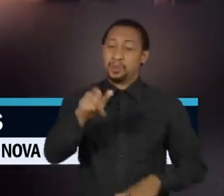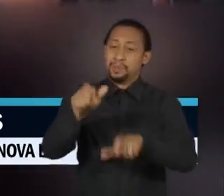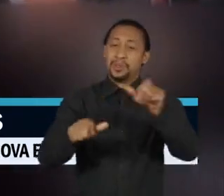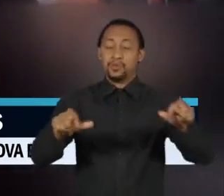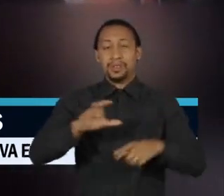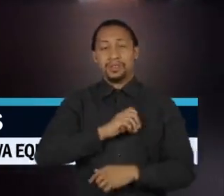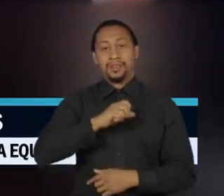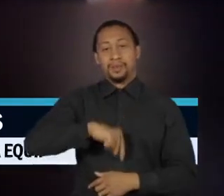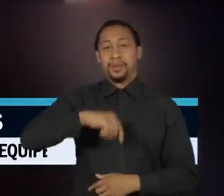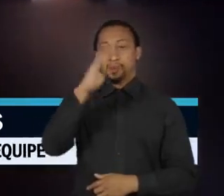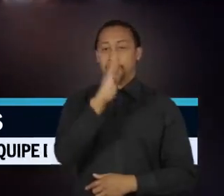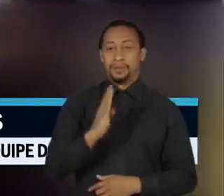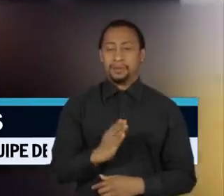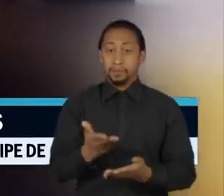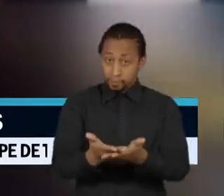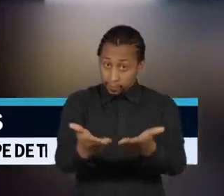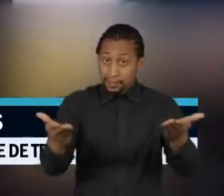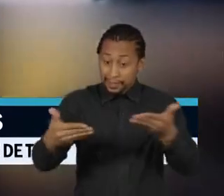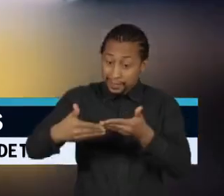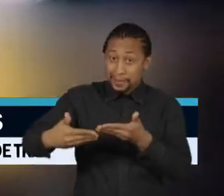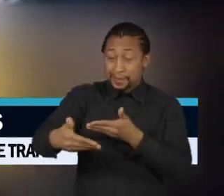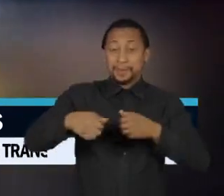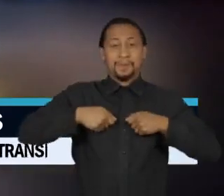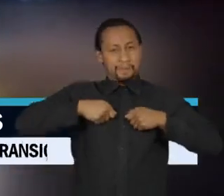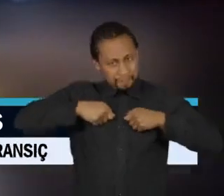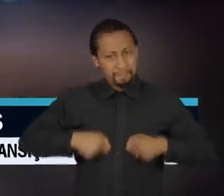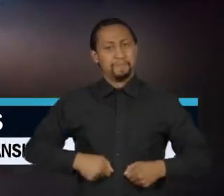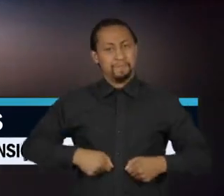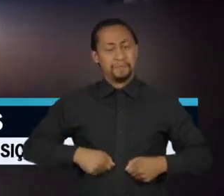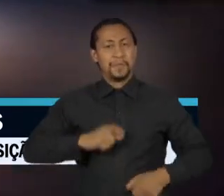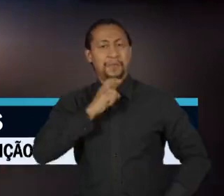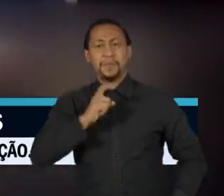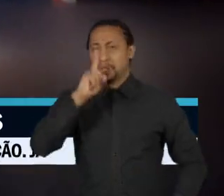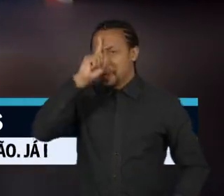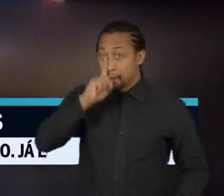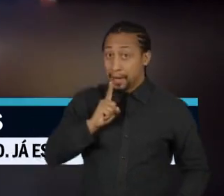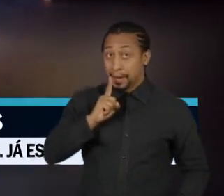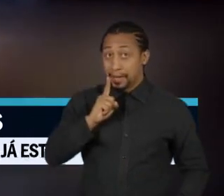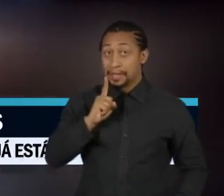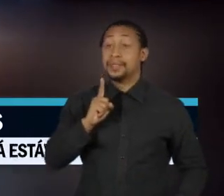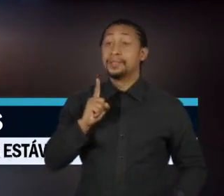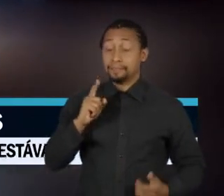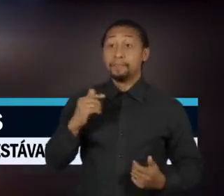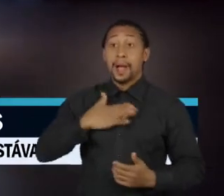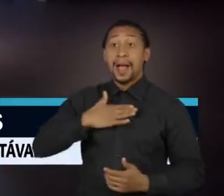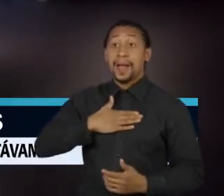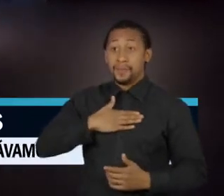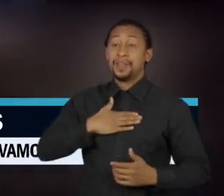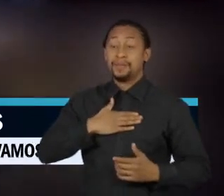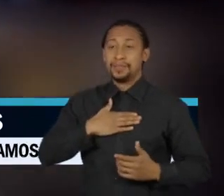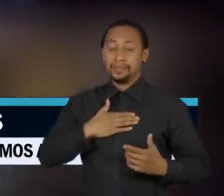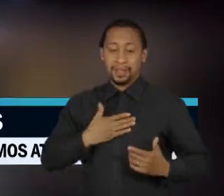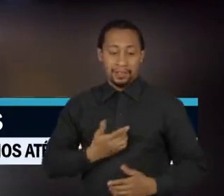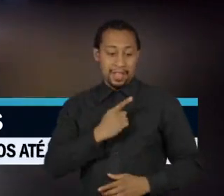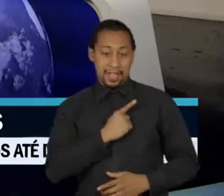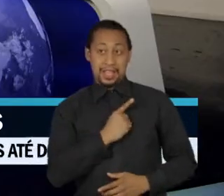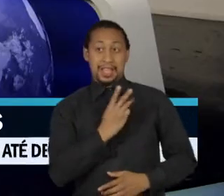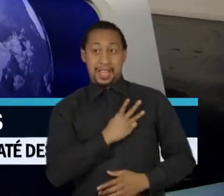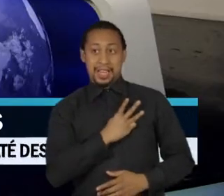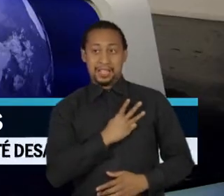vocês vão me ver com a camisa verde e amarela, só que a minha vai ter o número 13. O verde